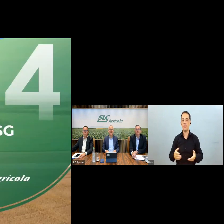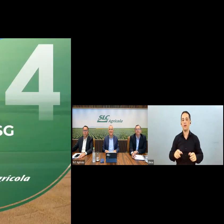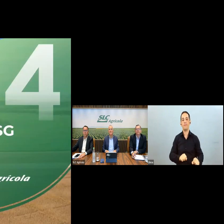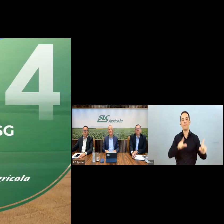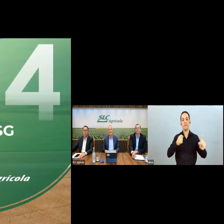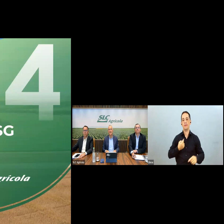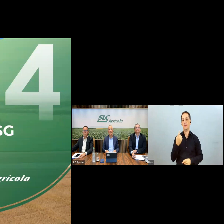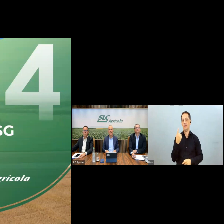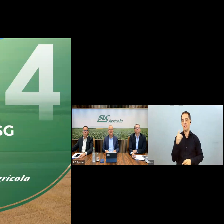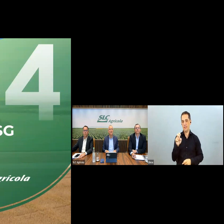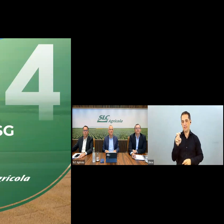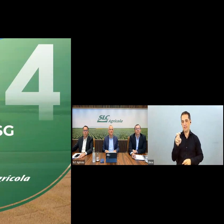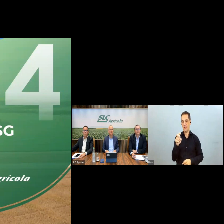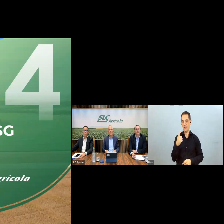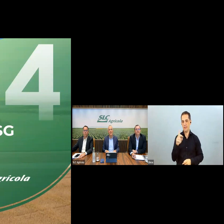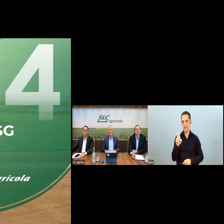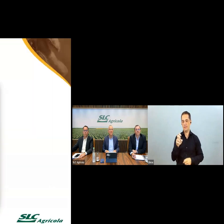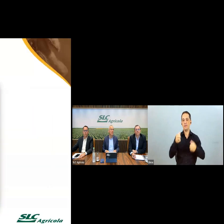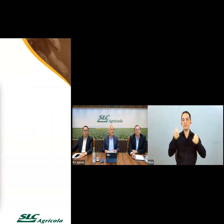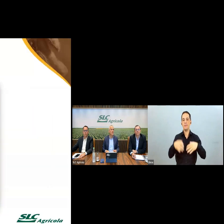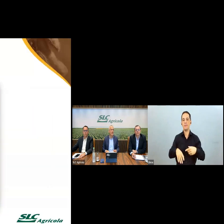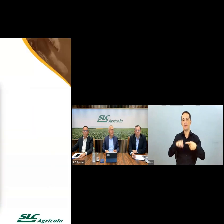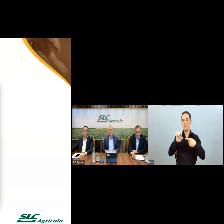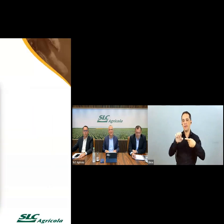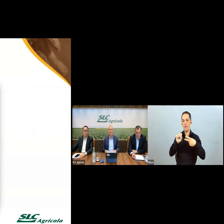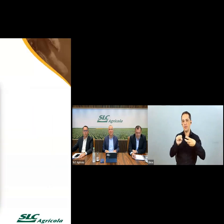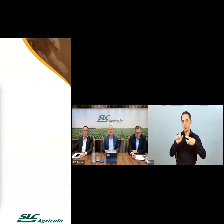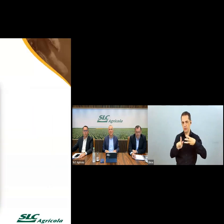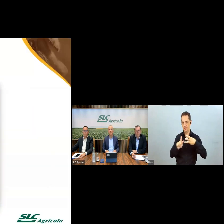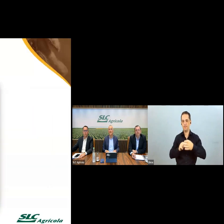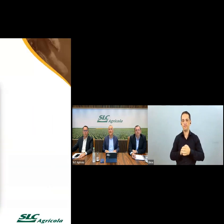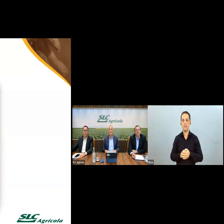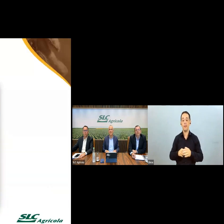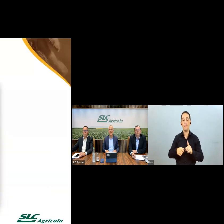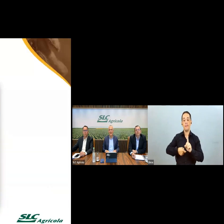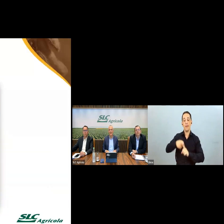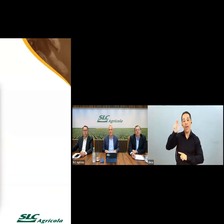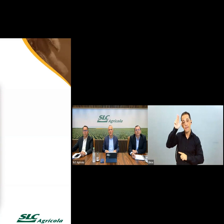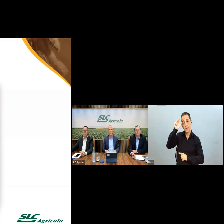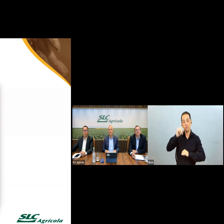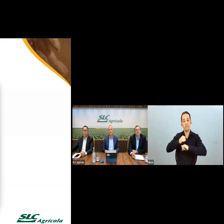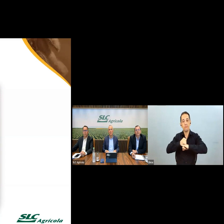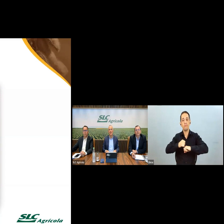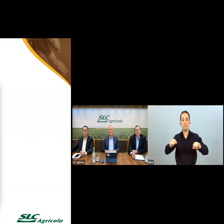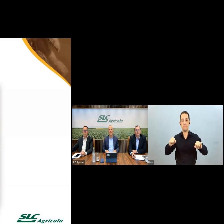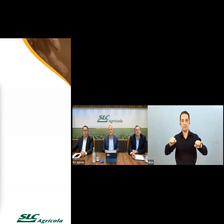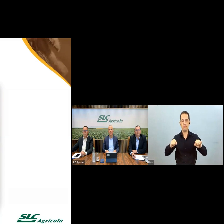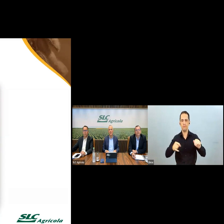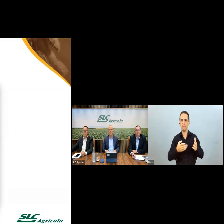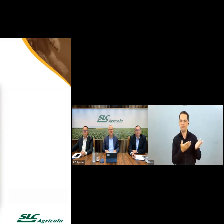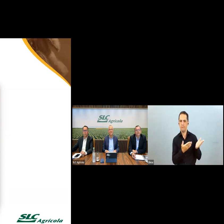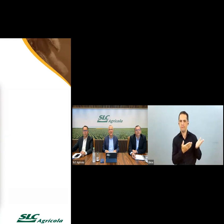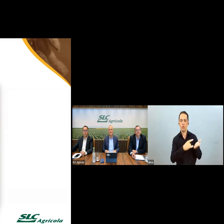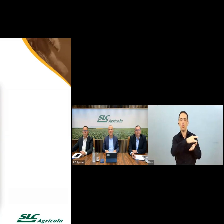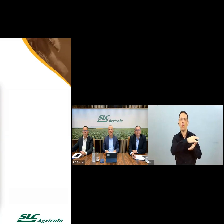as novidades em termos de ISD. Divulgamos em abril o nosso relato integrado, cujo documento está